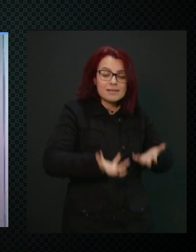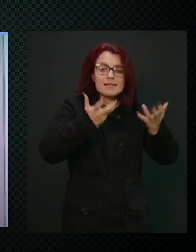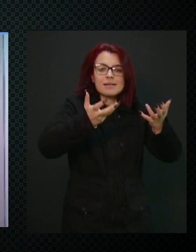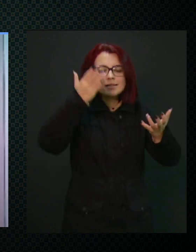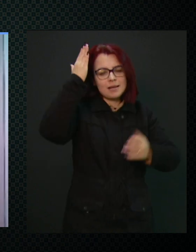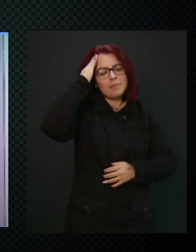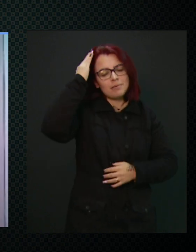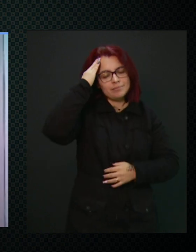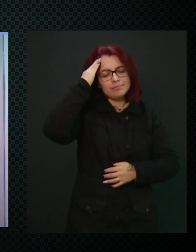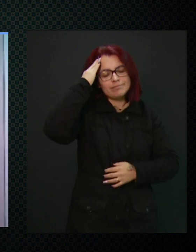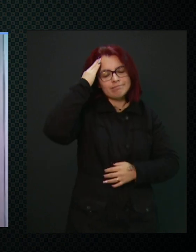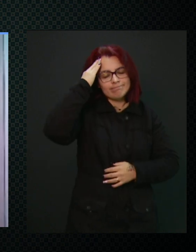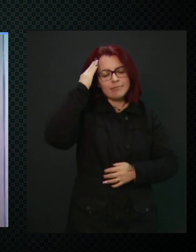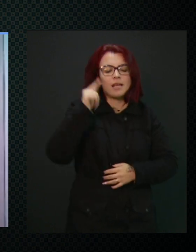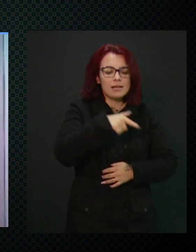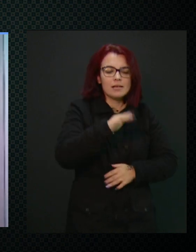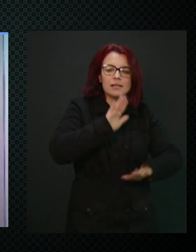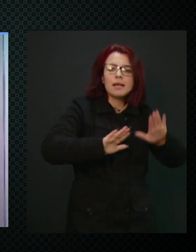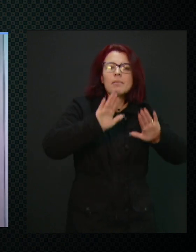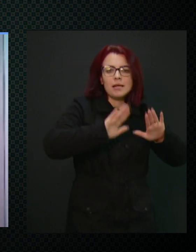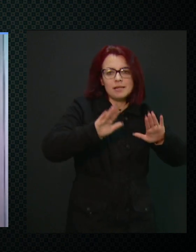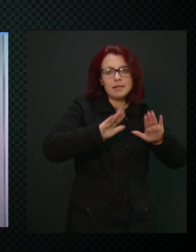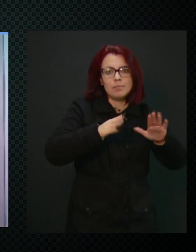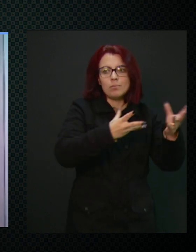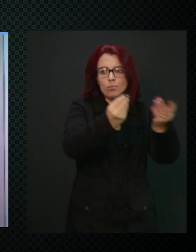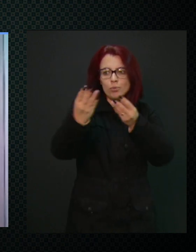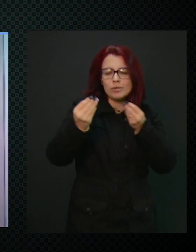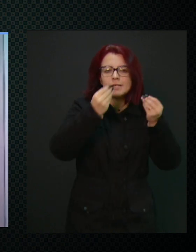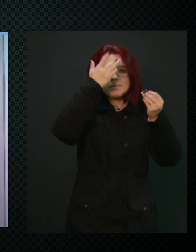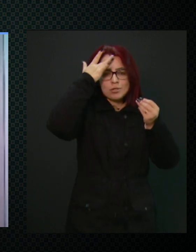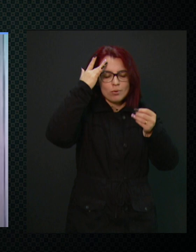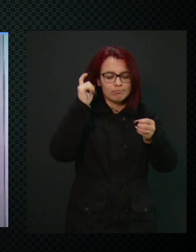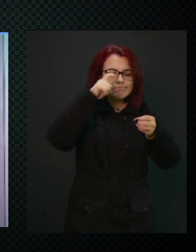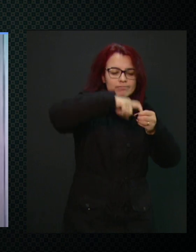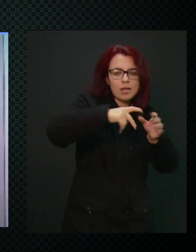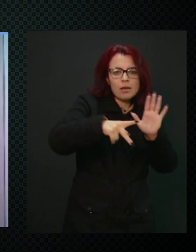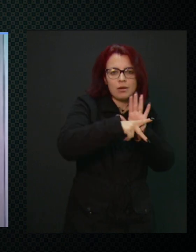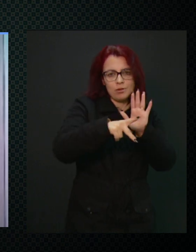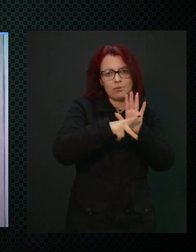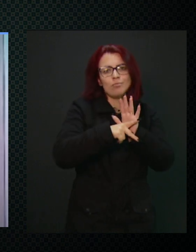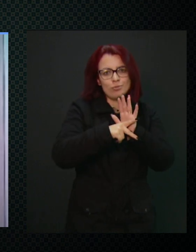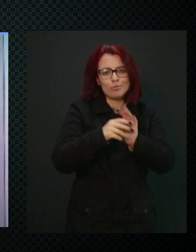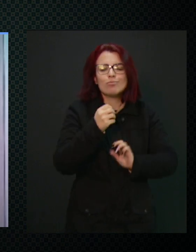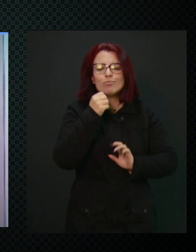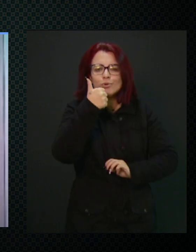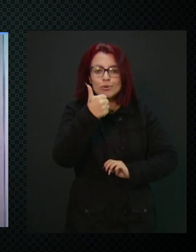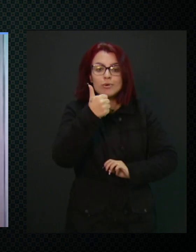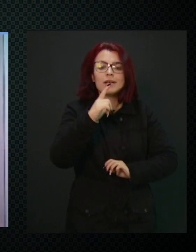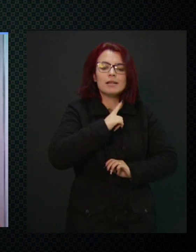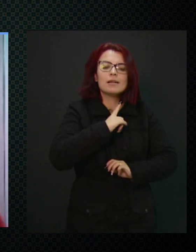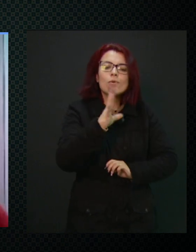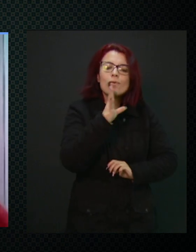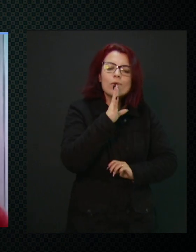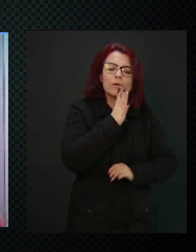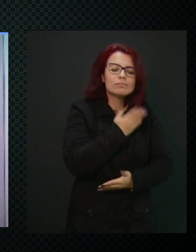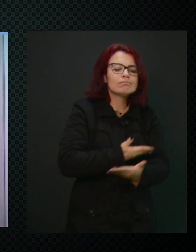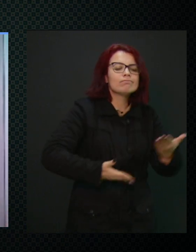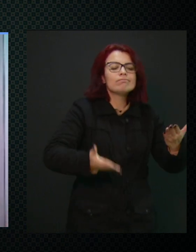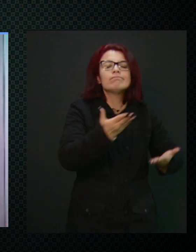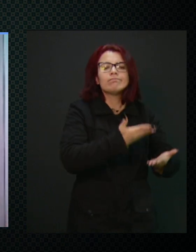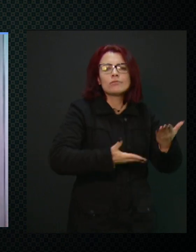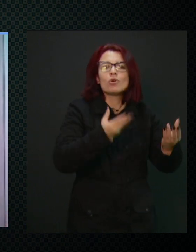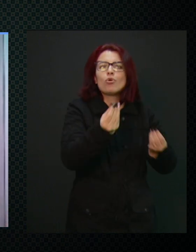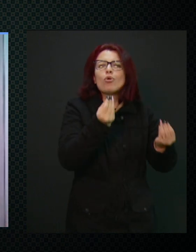E isso depende de parceiros eficientes, de parceiros, de mediadores que conheçam sobre como